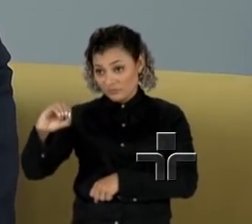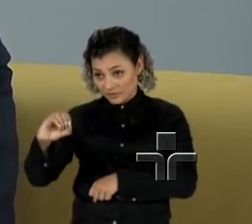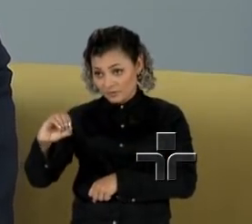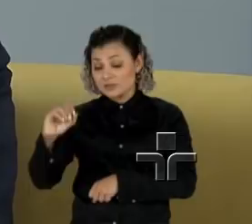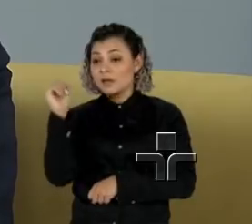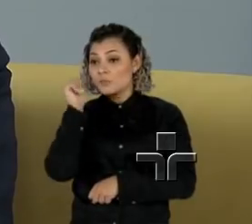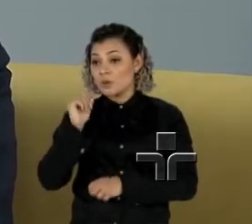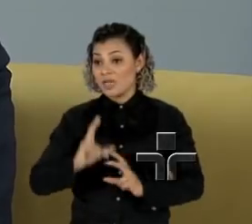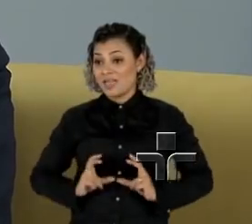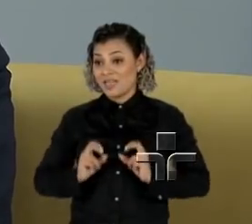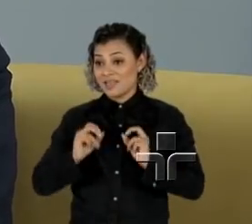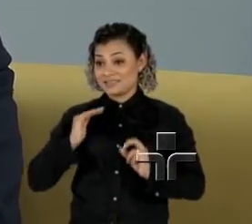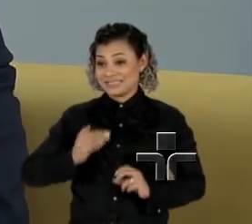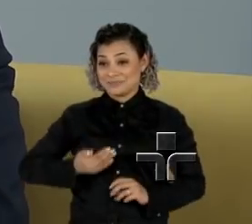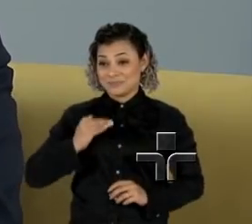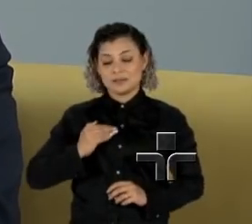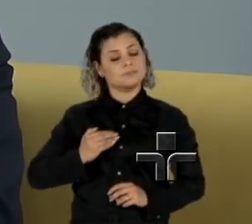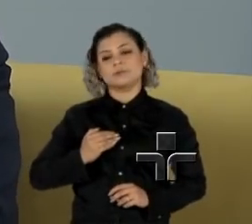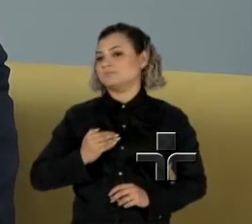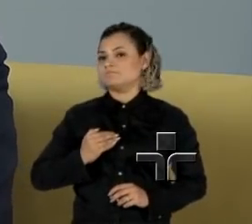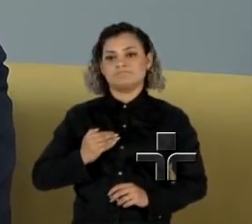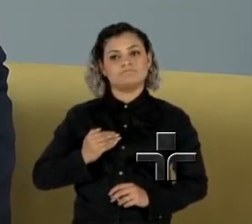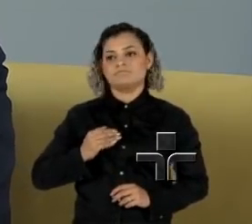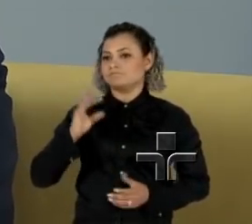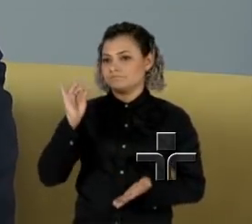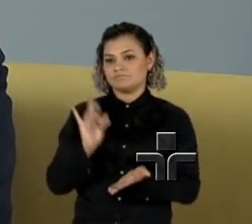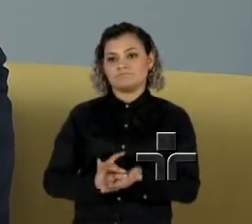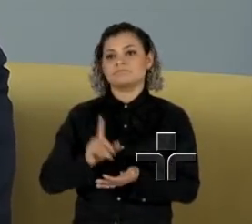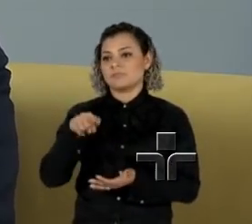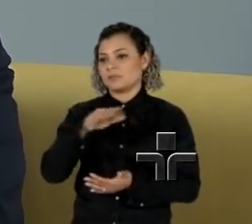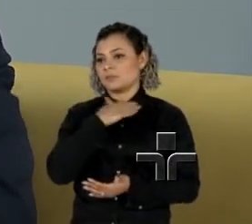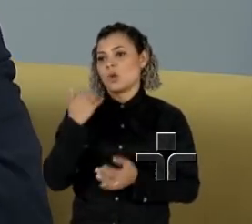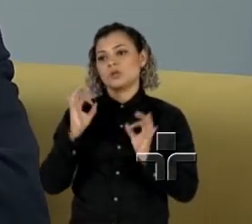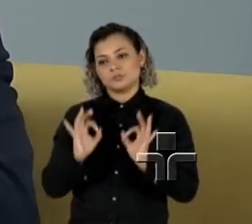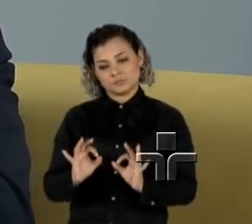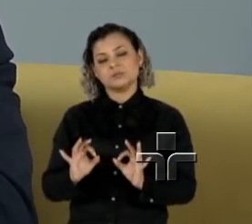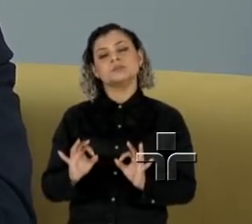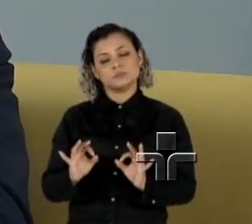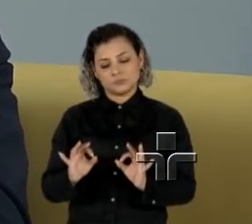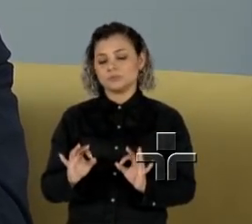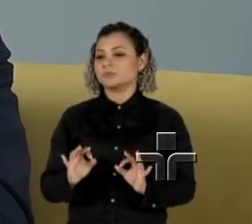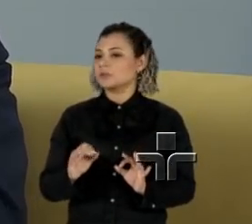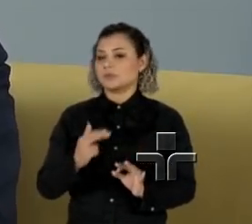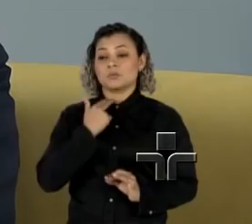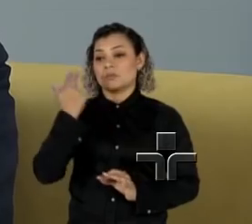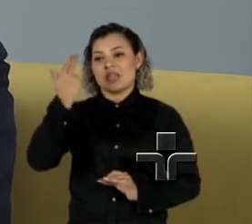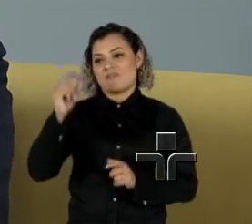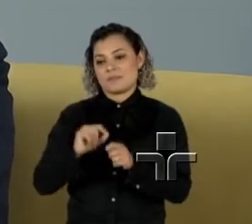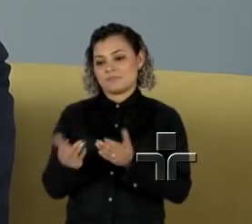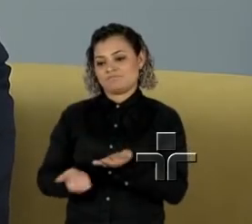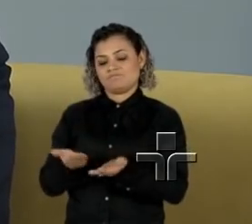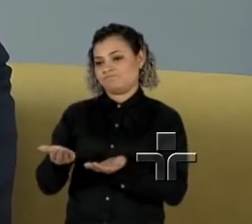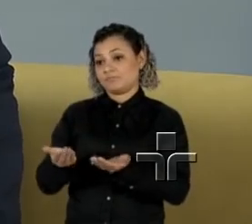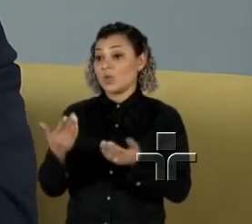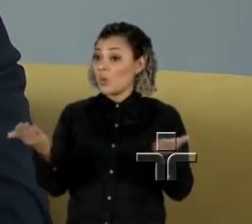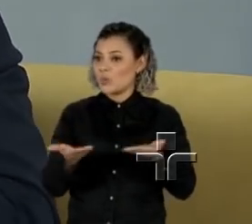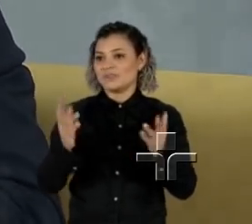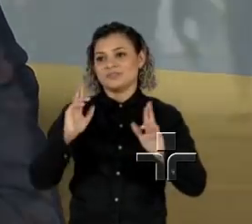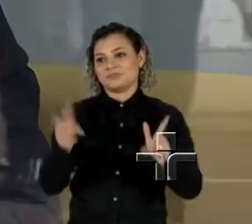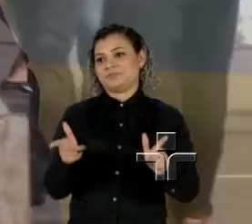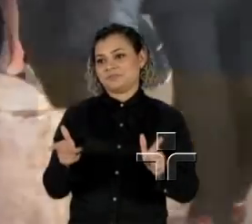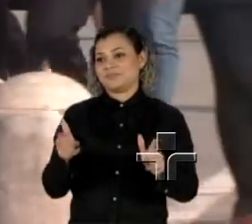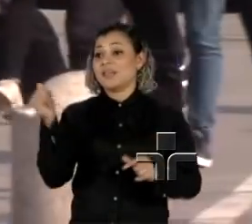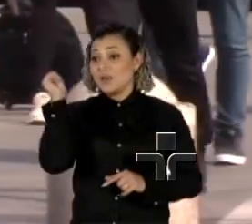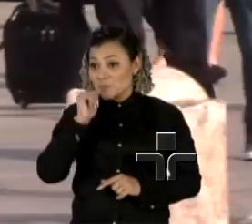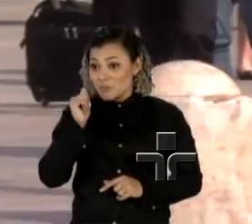mulher que tinha um câncer de mama avançado praticamente era um atestado de óbito, era um caso que não se tinha muito o que fazer. Hoje não. Hoje, mesmo